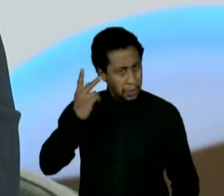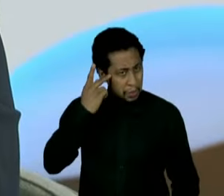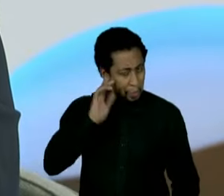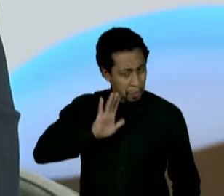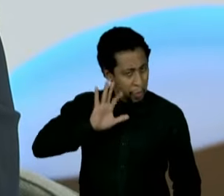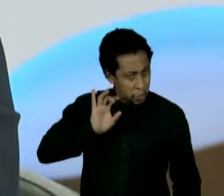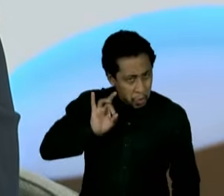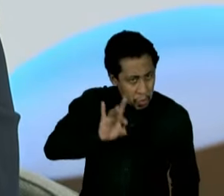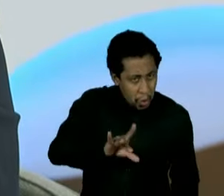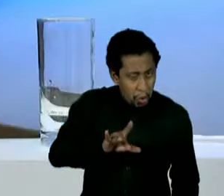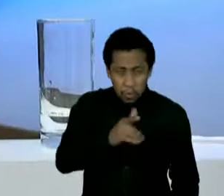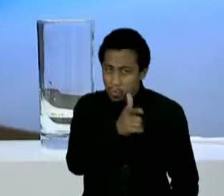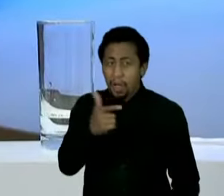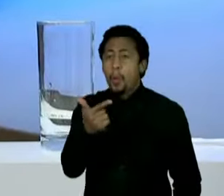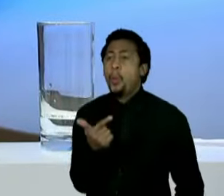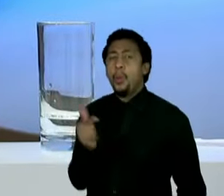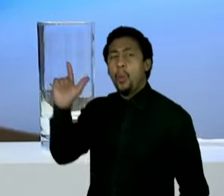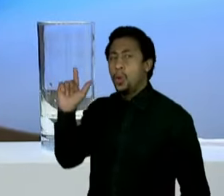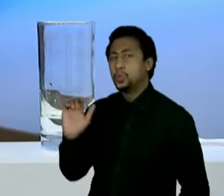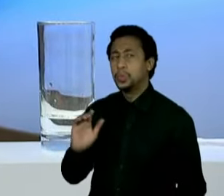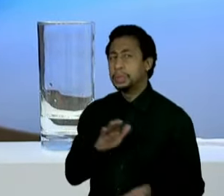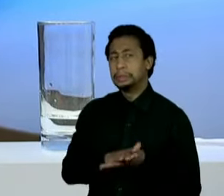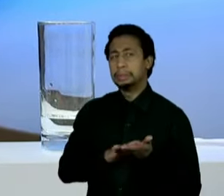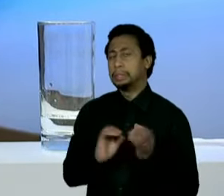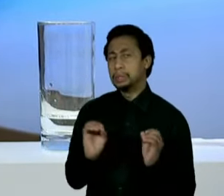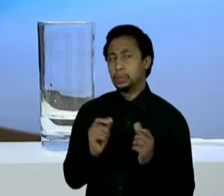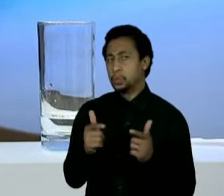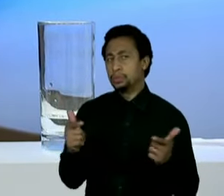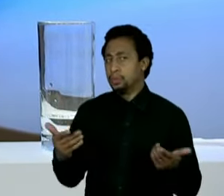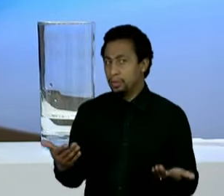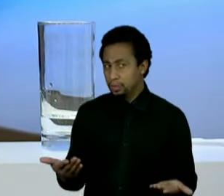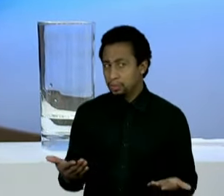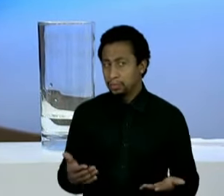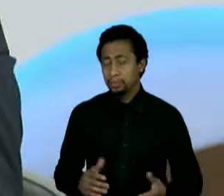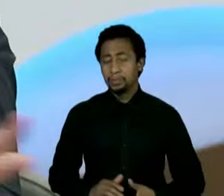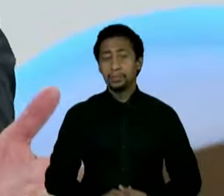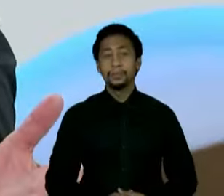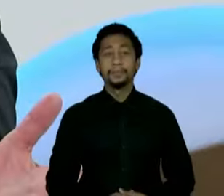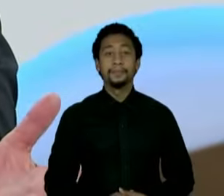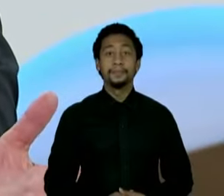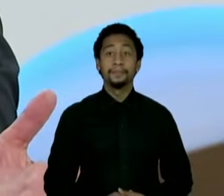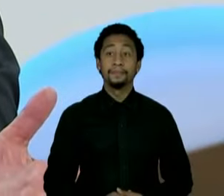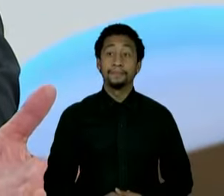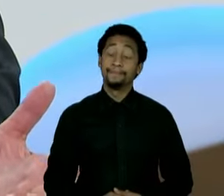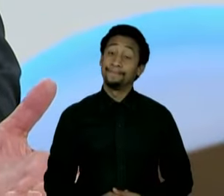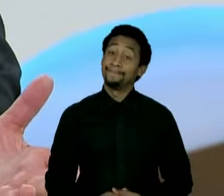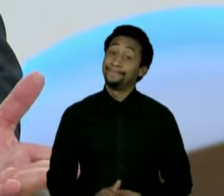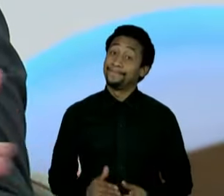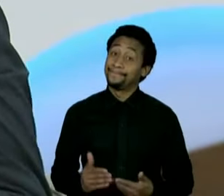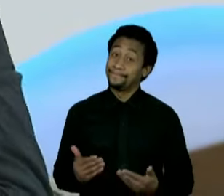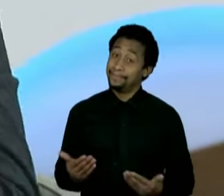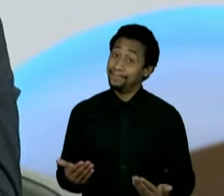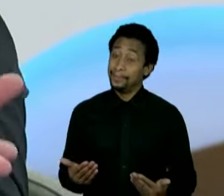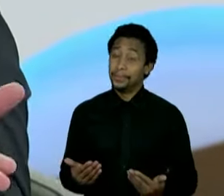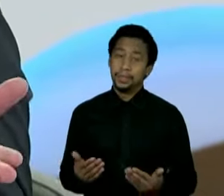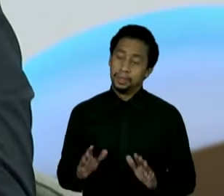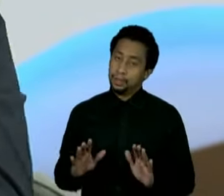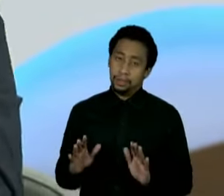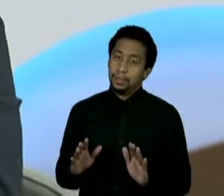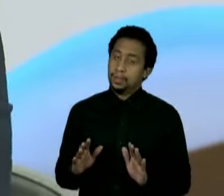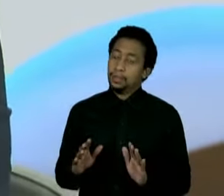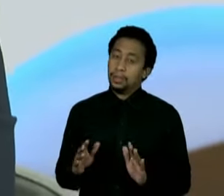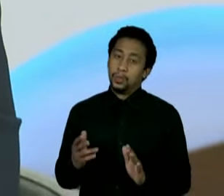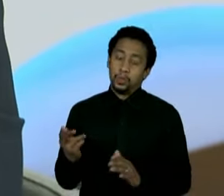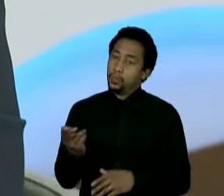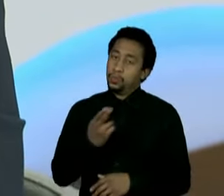outro cargo que não seja o governo de São Paulo dentro de uma grande composição? Olha, você não tem como você falar que não admite,